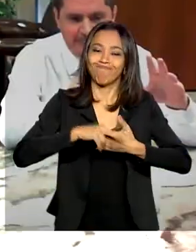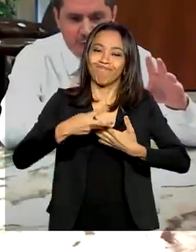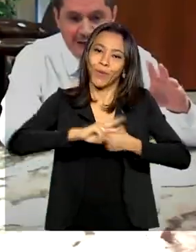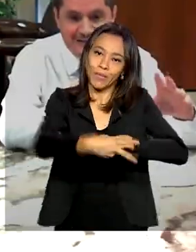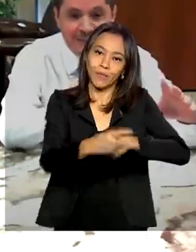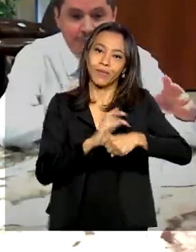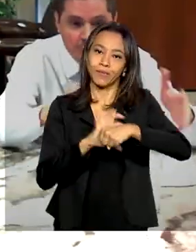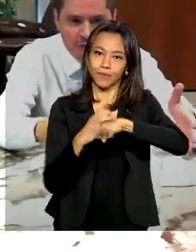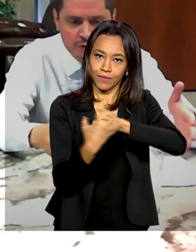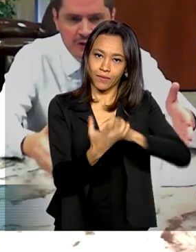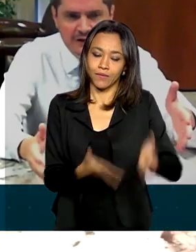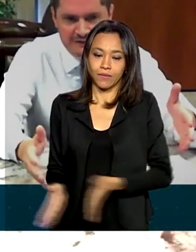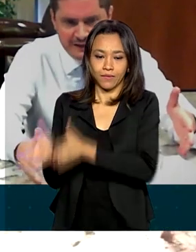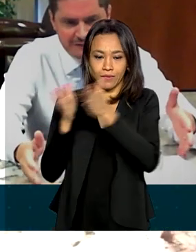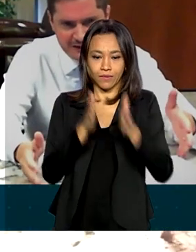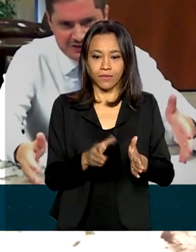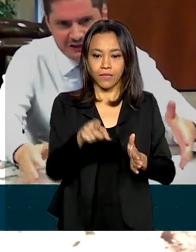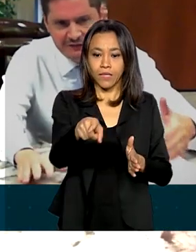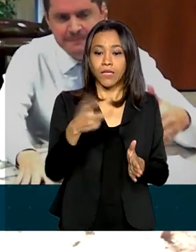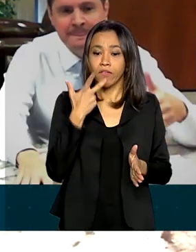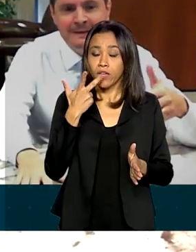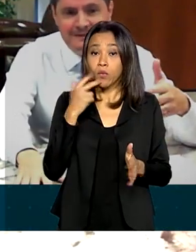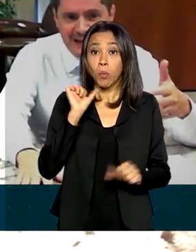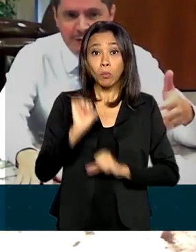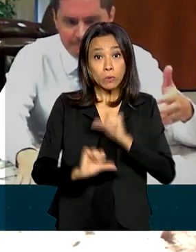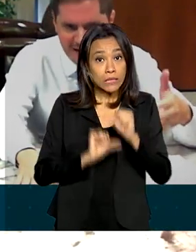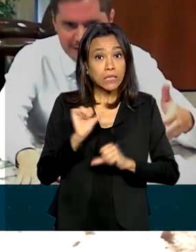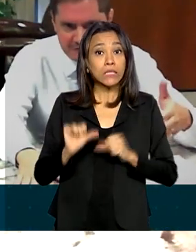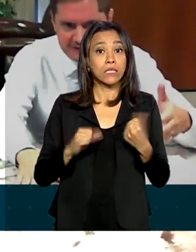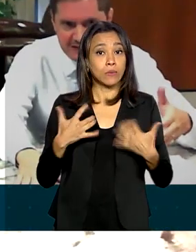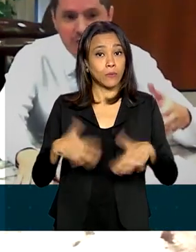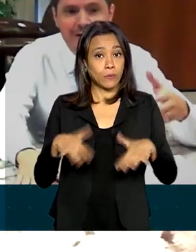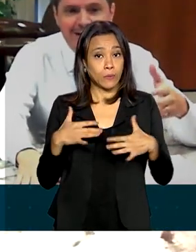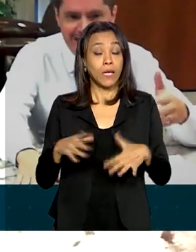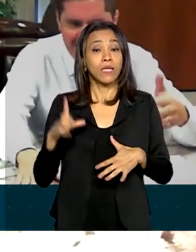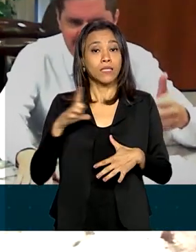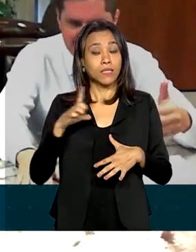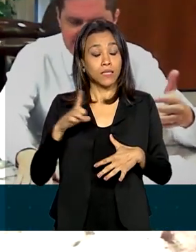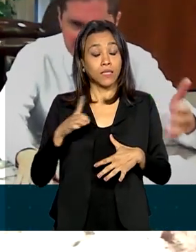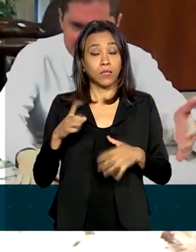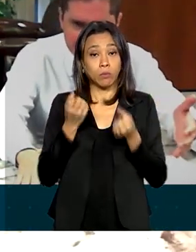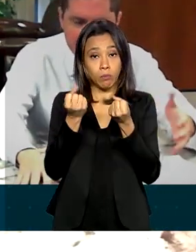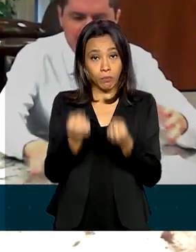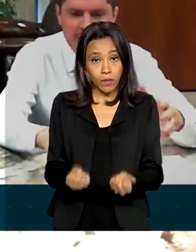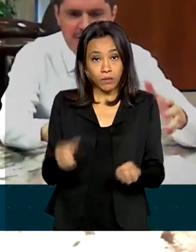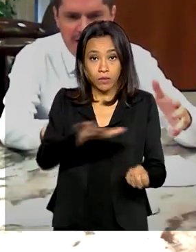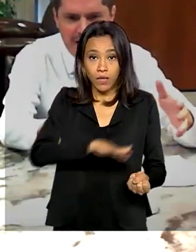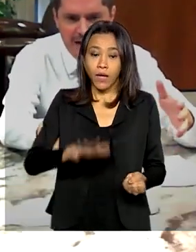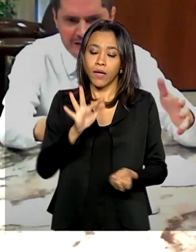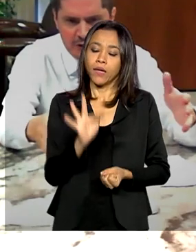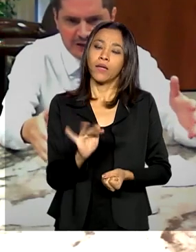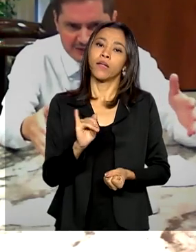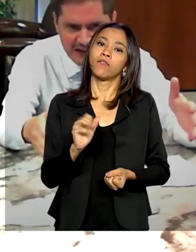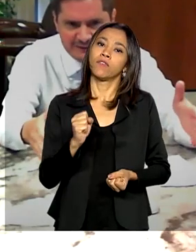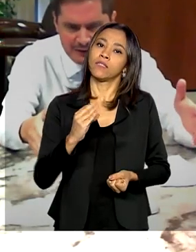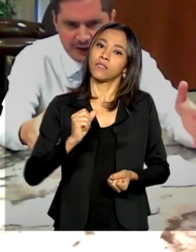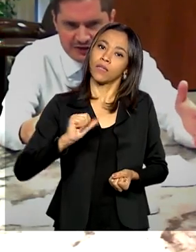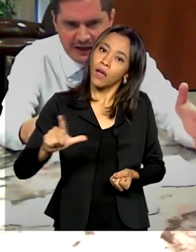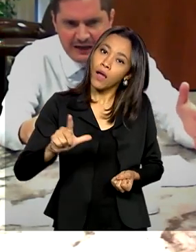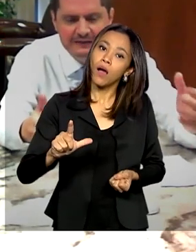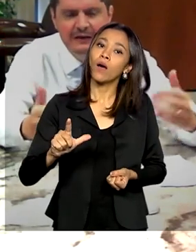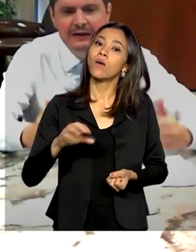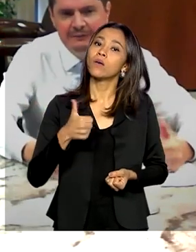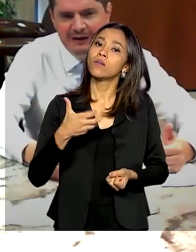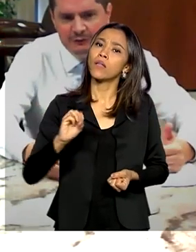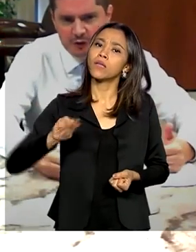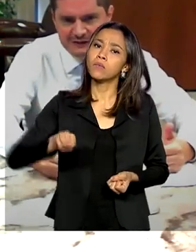É uma mudança muito significativa, tem um impacto fiscal relevantíssimo na ordem de 10 bilhões